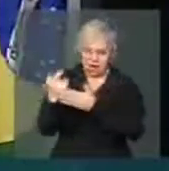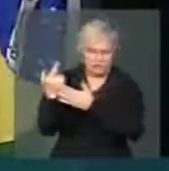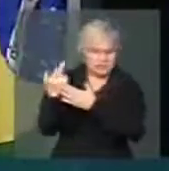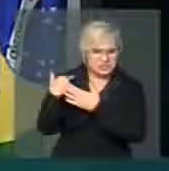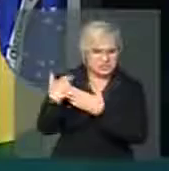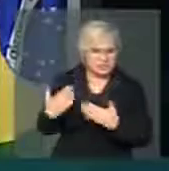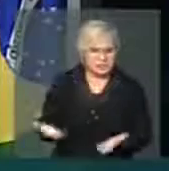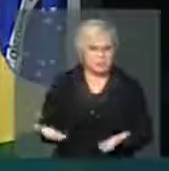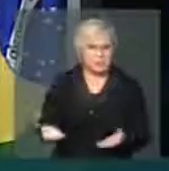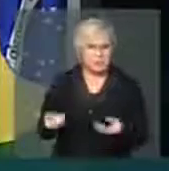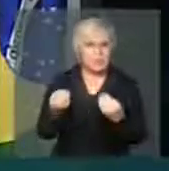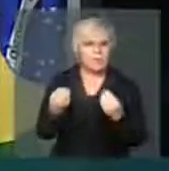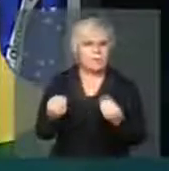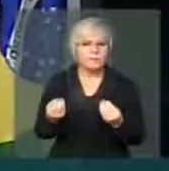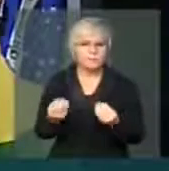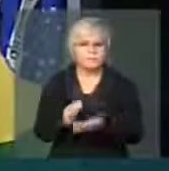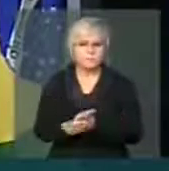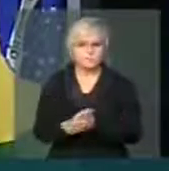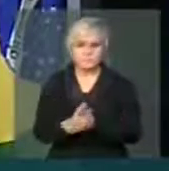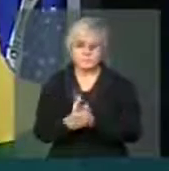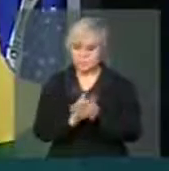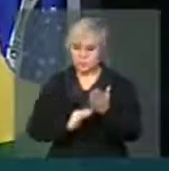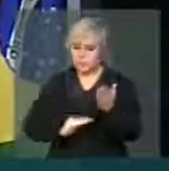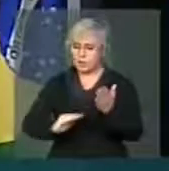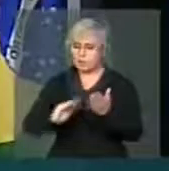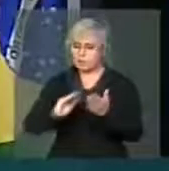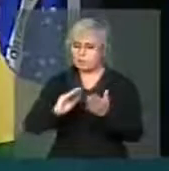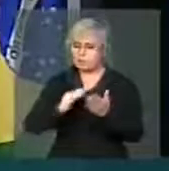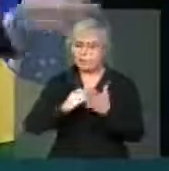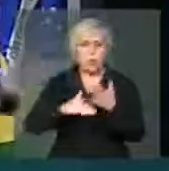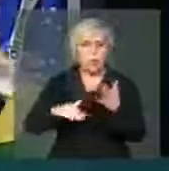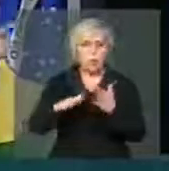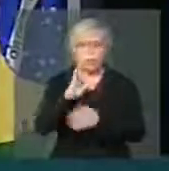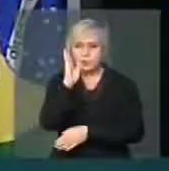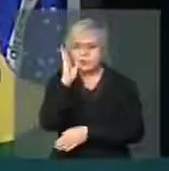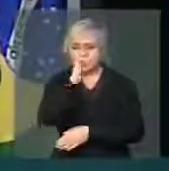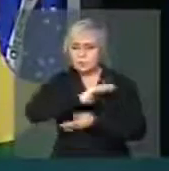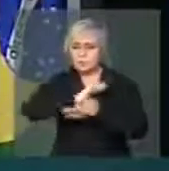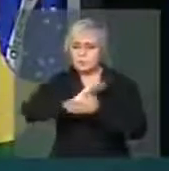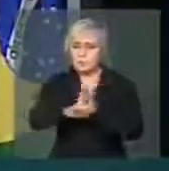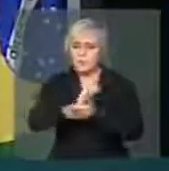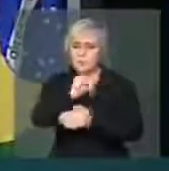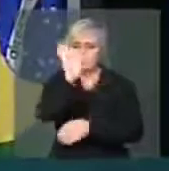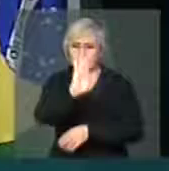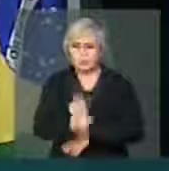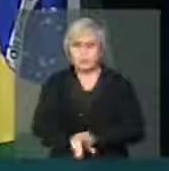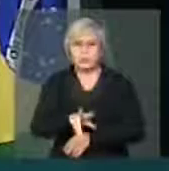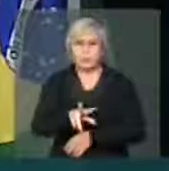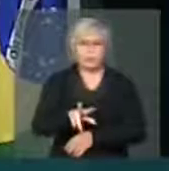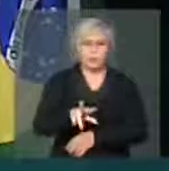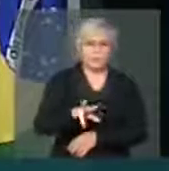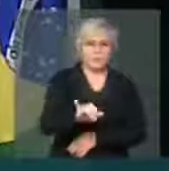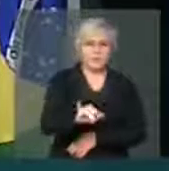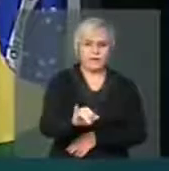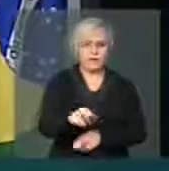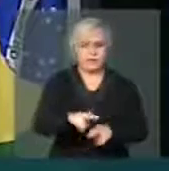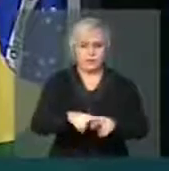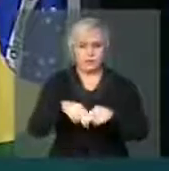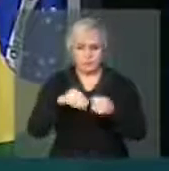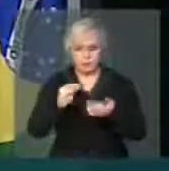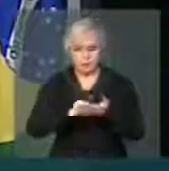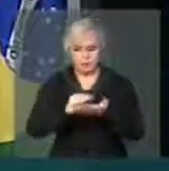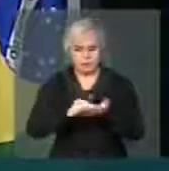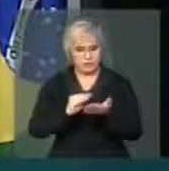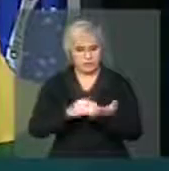Que todos os males Que o Brasil vive ou viverá Em função desse desgoverno Que